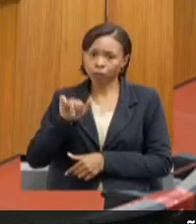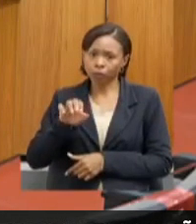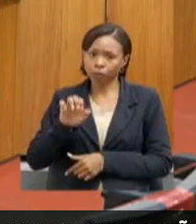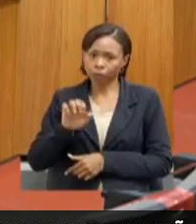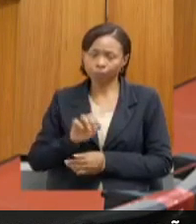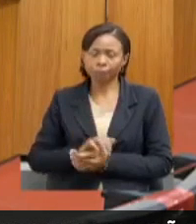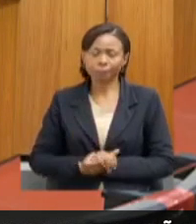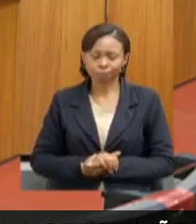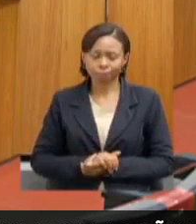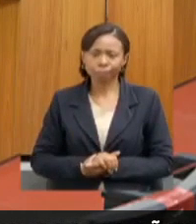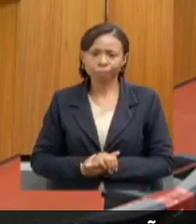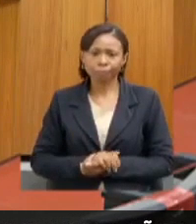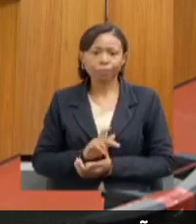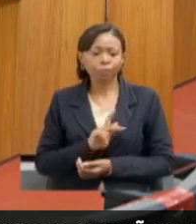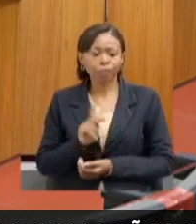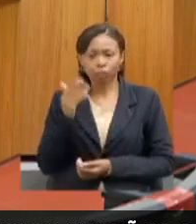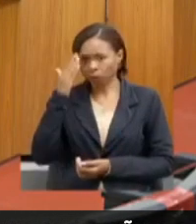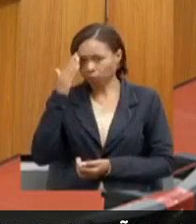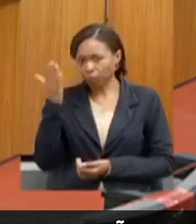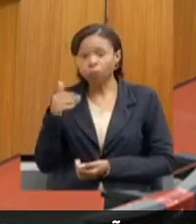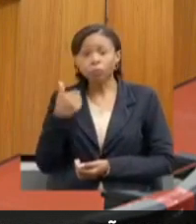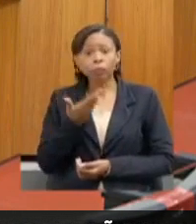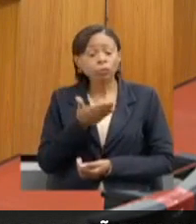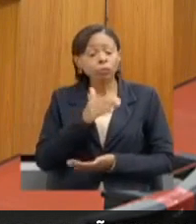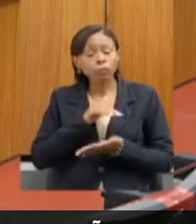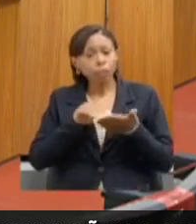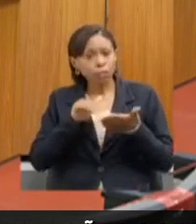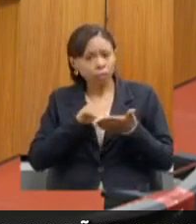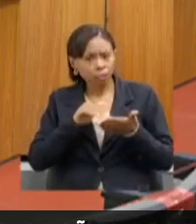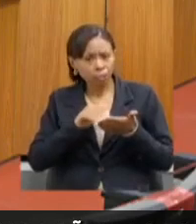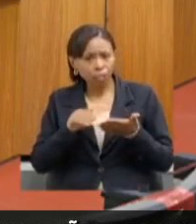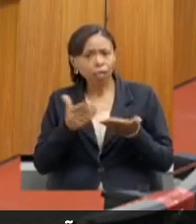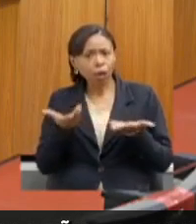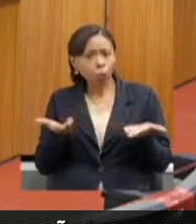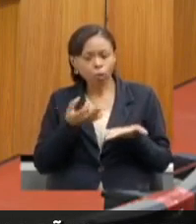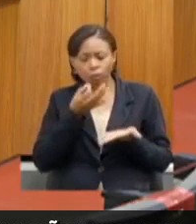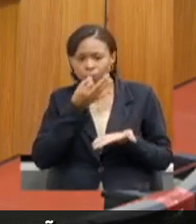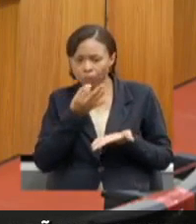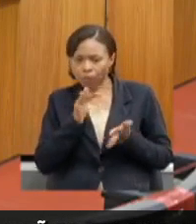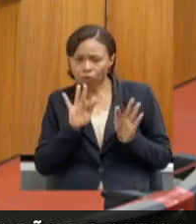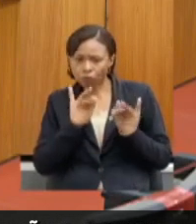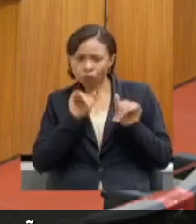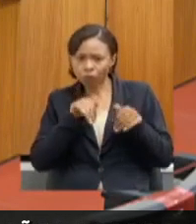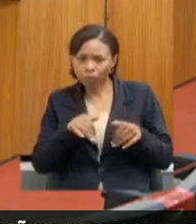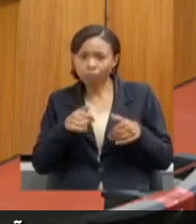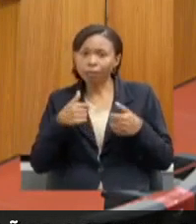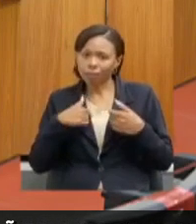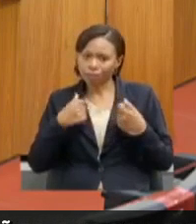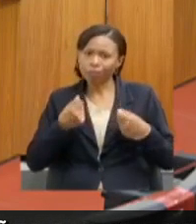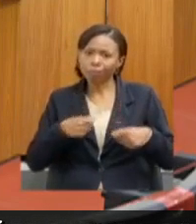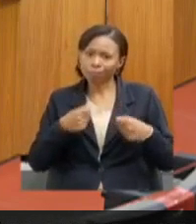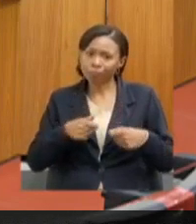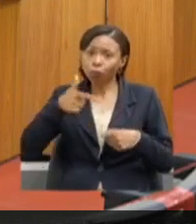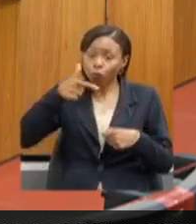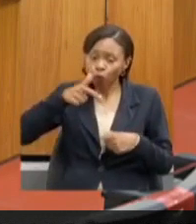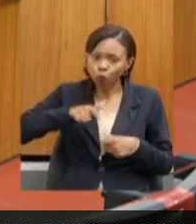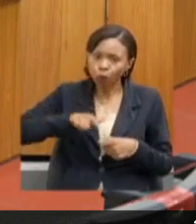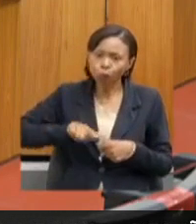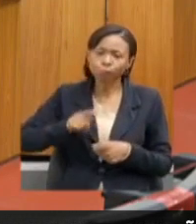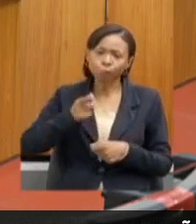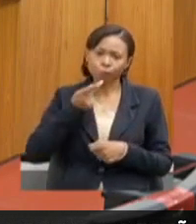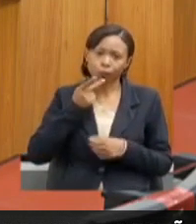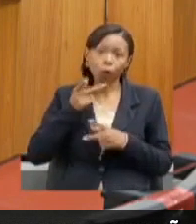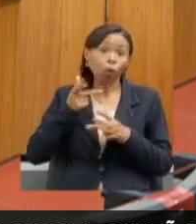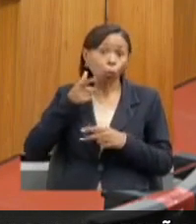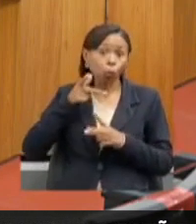Obrigado, senhor presidente. Secretária, eu não poderia, nessas considerações finais, deixar de repetir o que eu disse